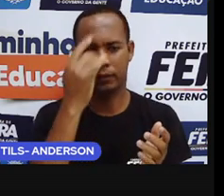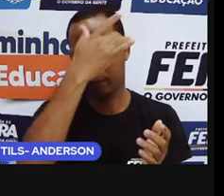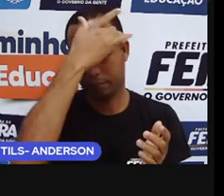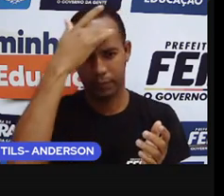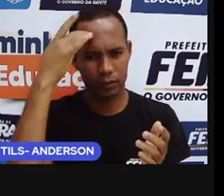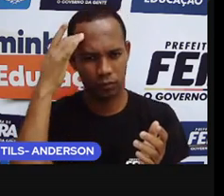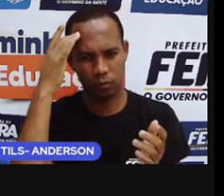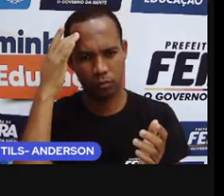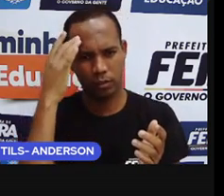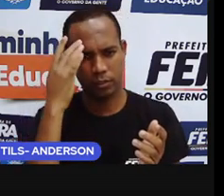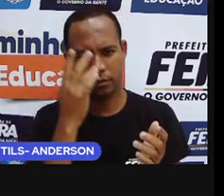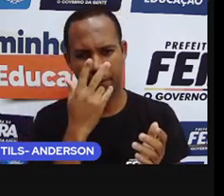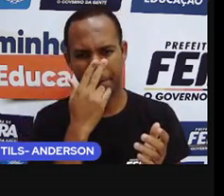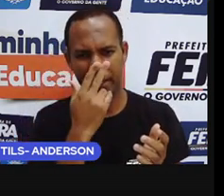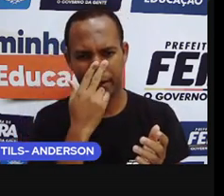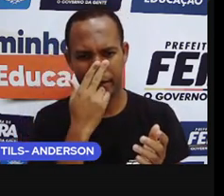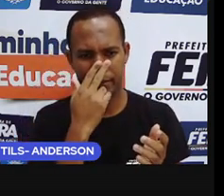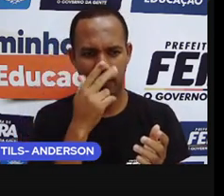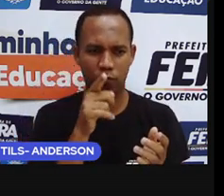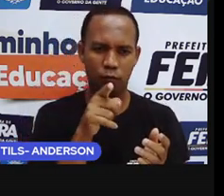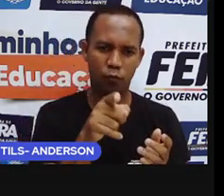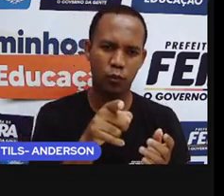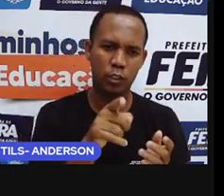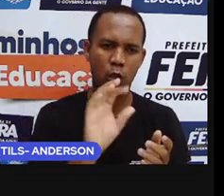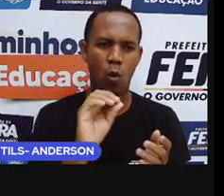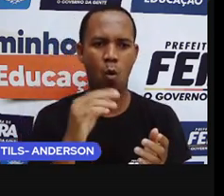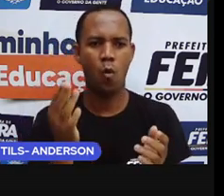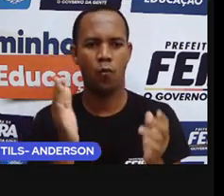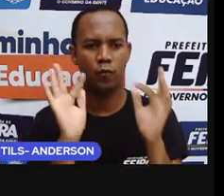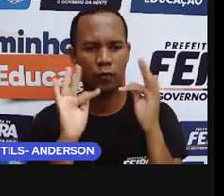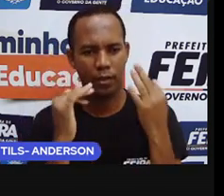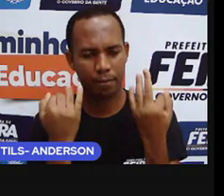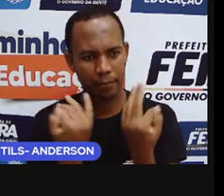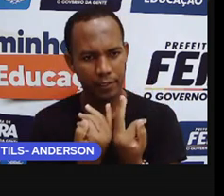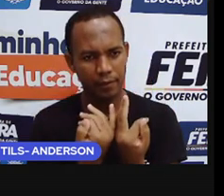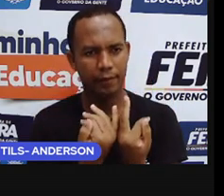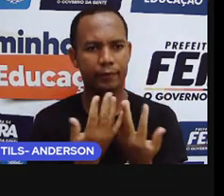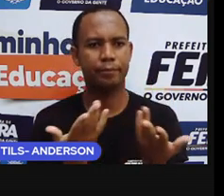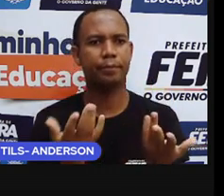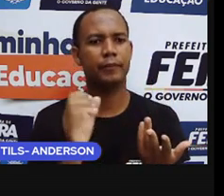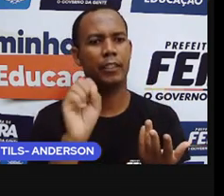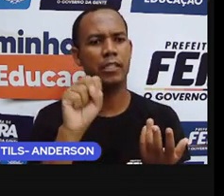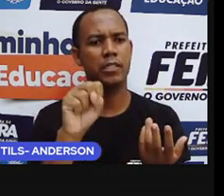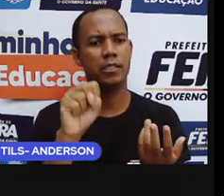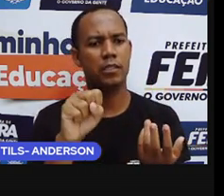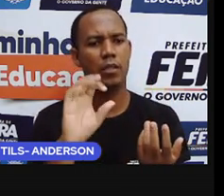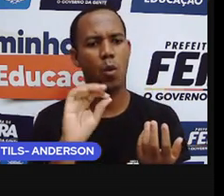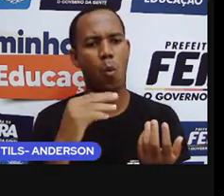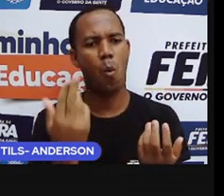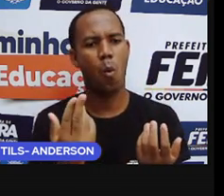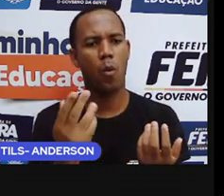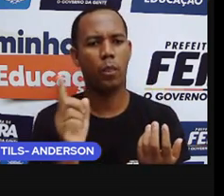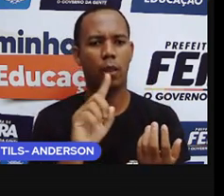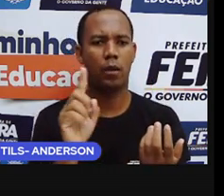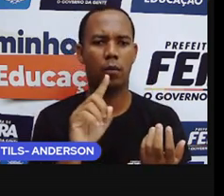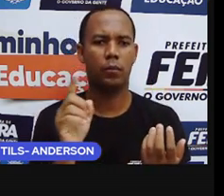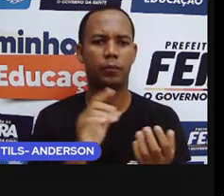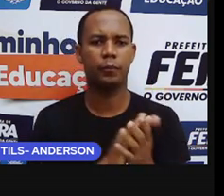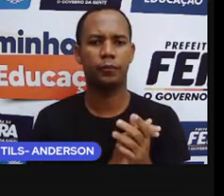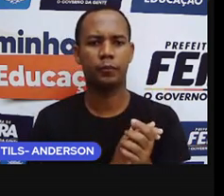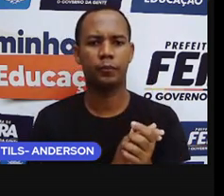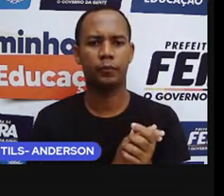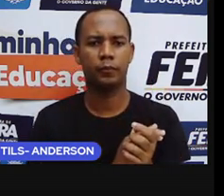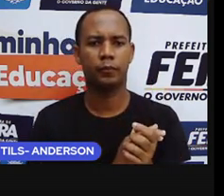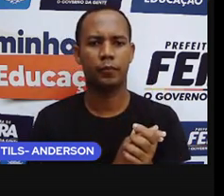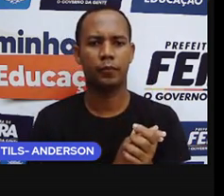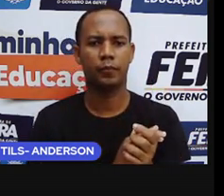retratadas que parecem com você ou com seus familiares? Sim ou não? Como essas pessoas